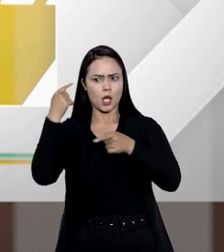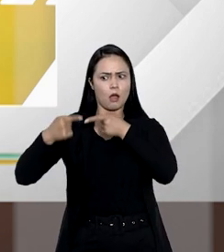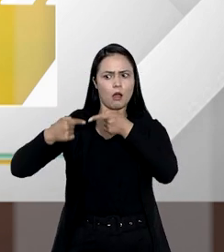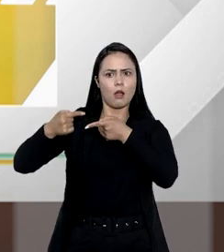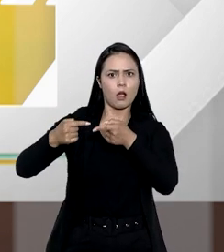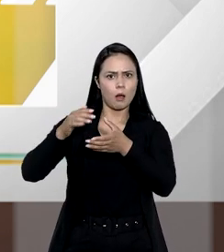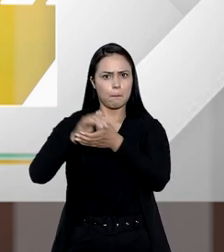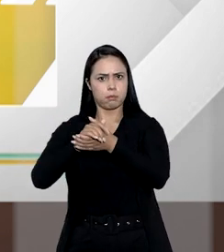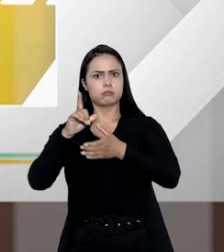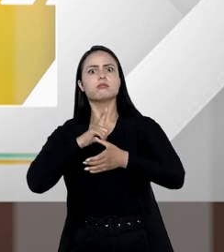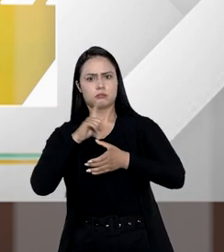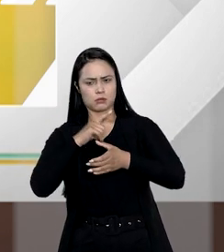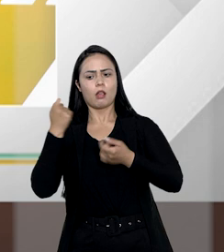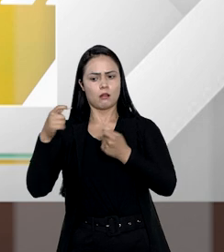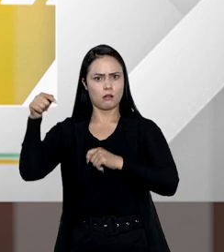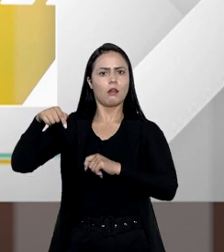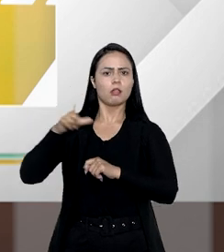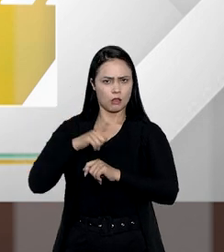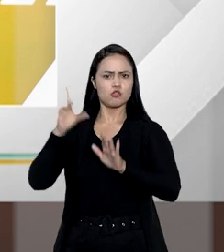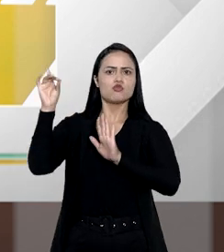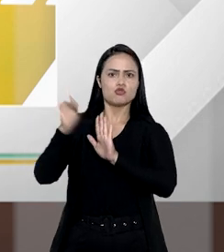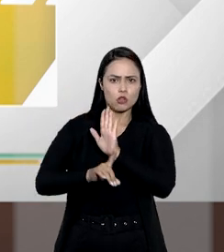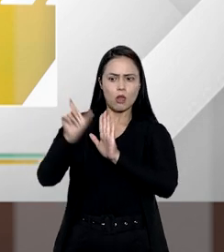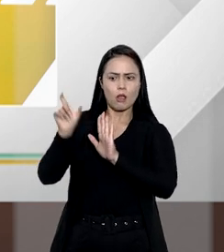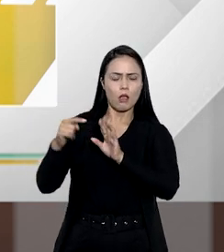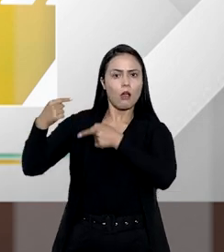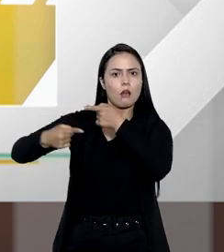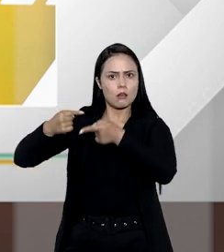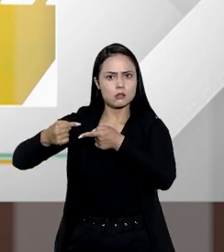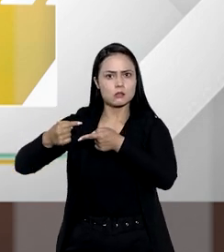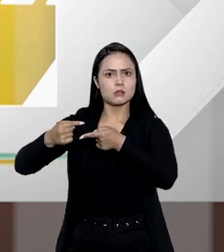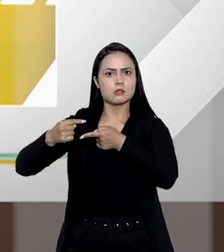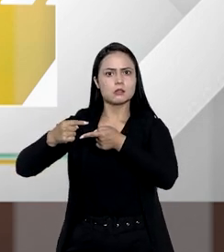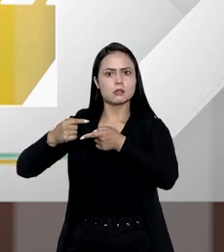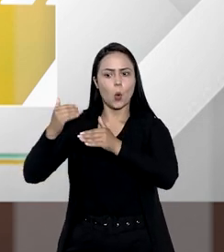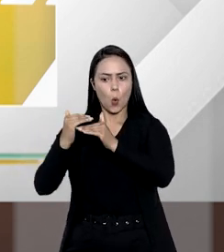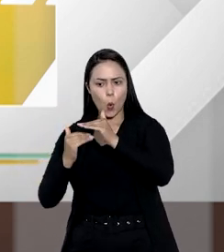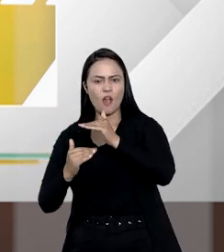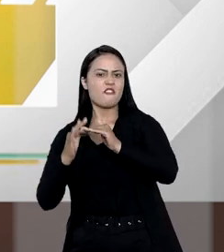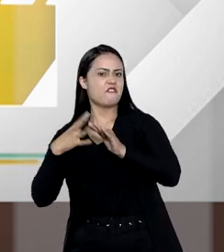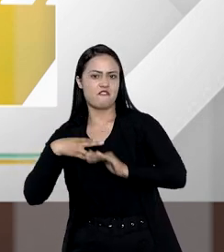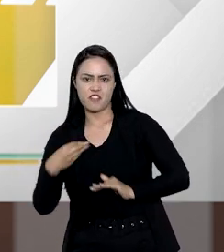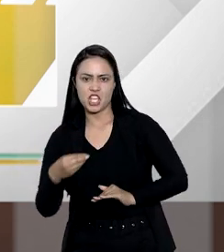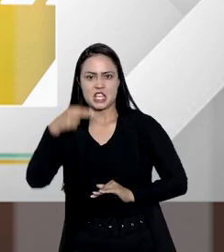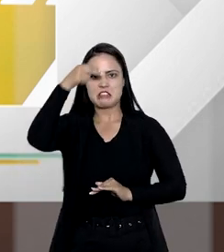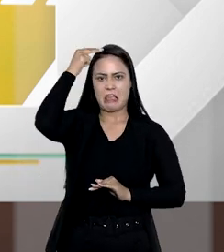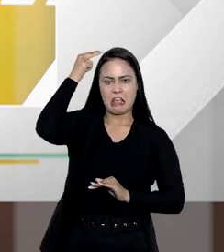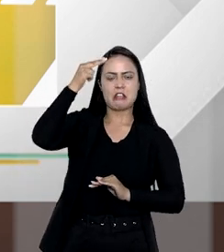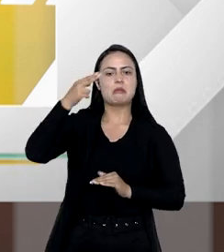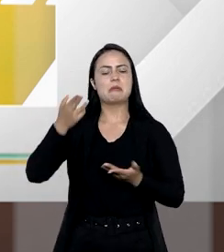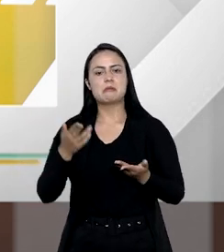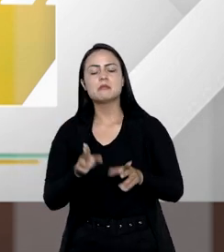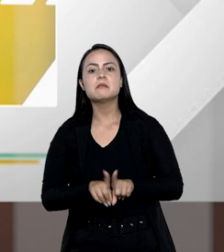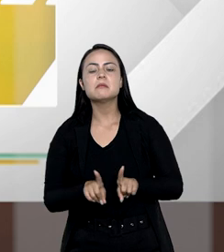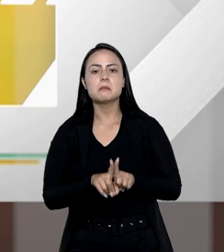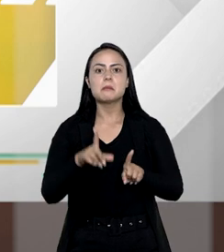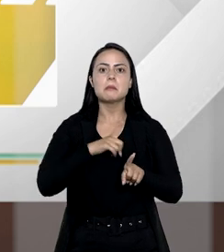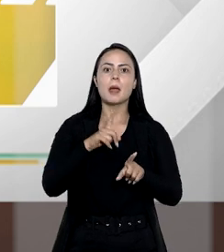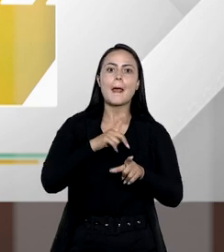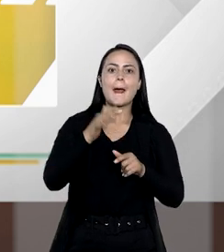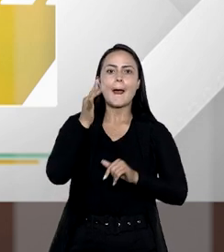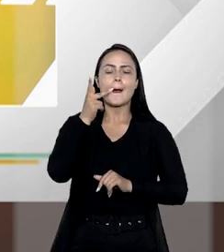necessários, ou seja, aqueles que têm direito à parte da herança. Os descendentes, como o filho, neto e bisneto, os